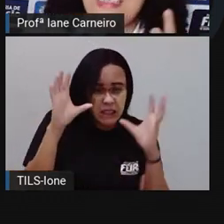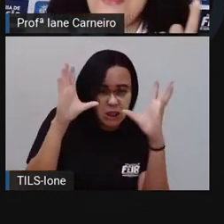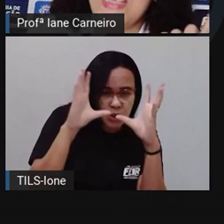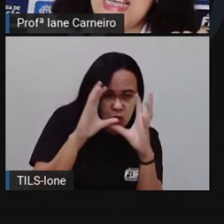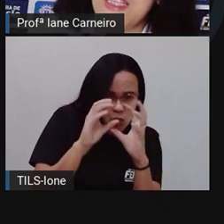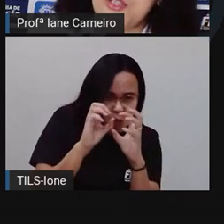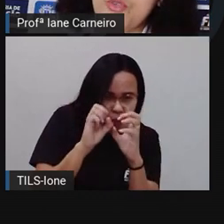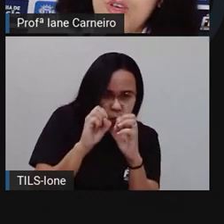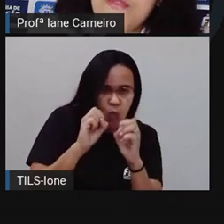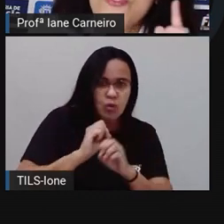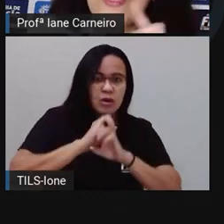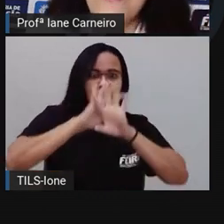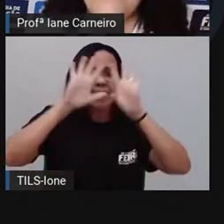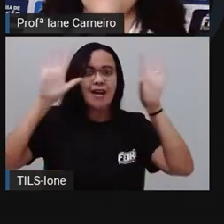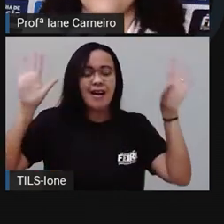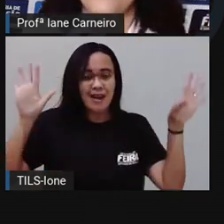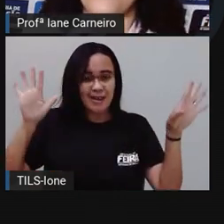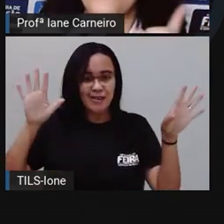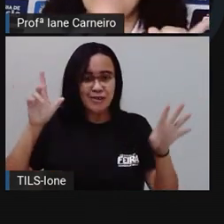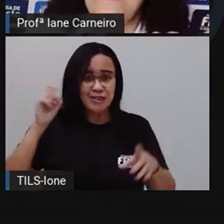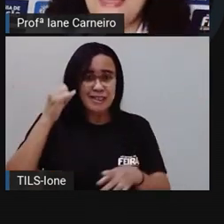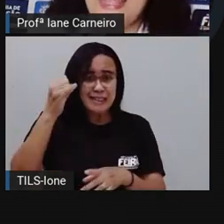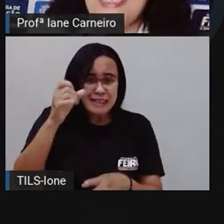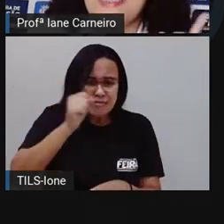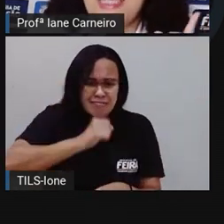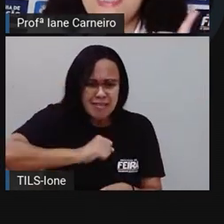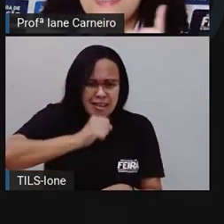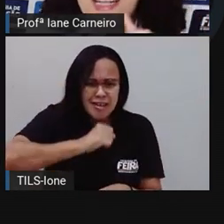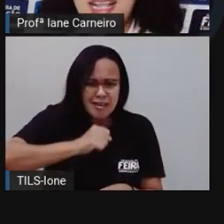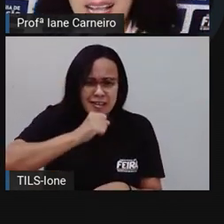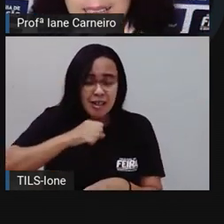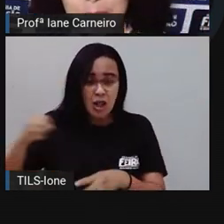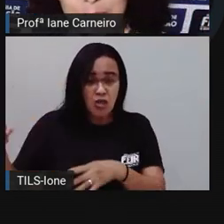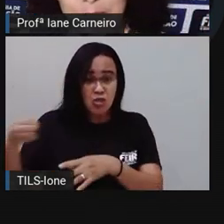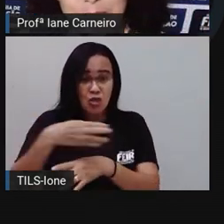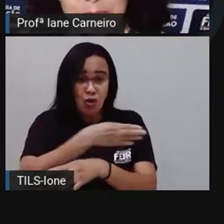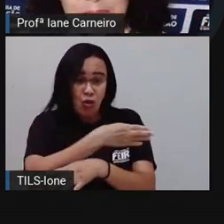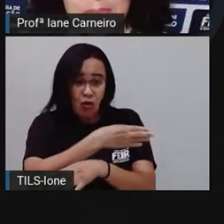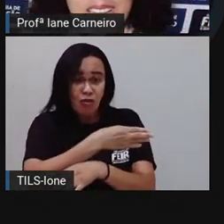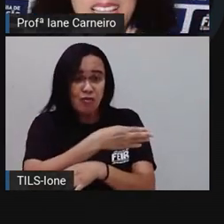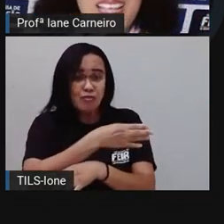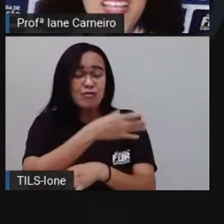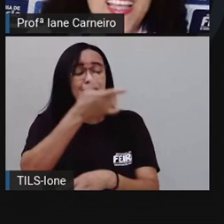Fazer ficar novo de novo, o que parece estragado.